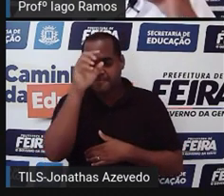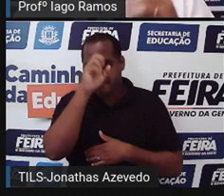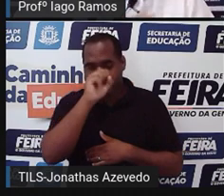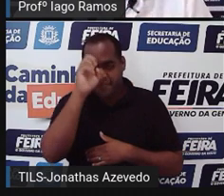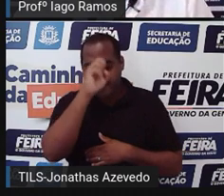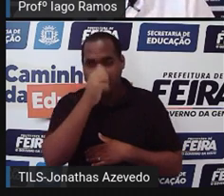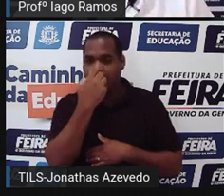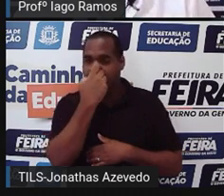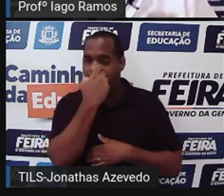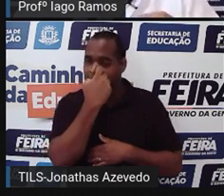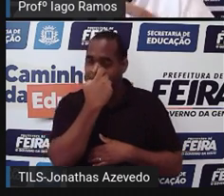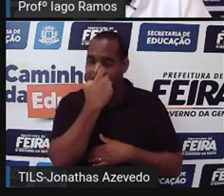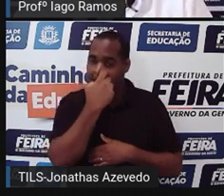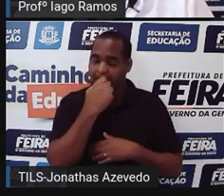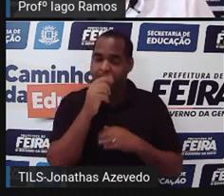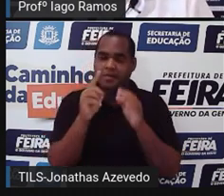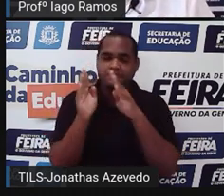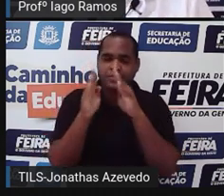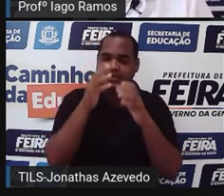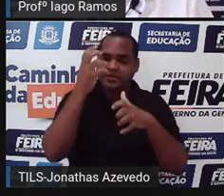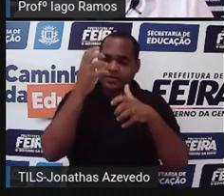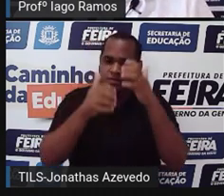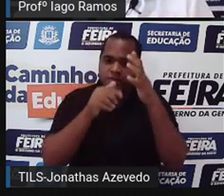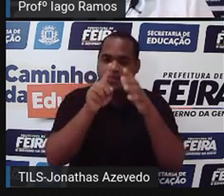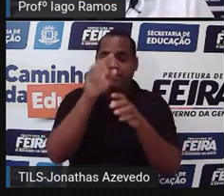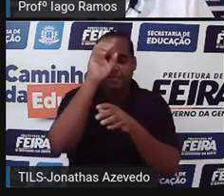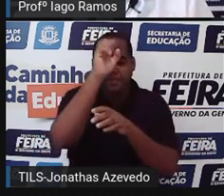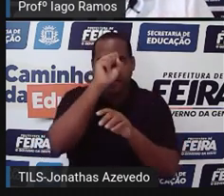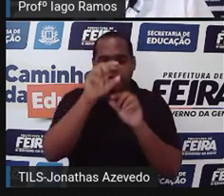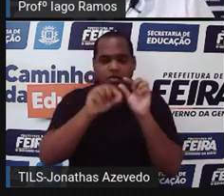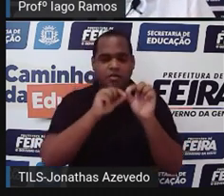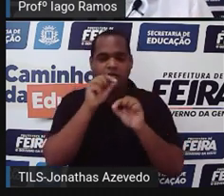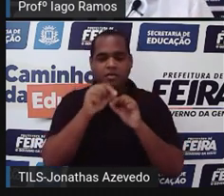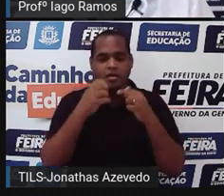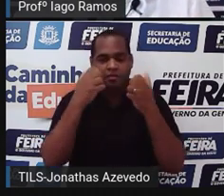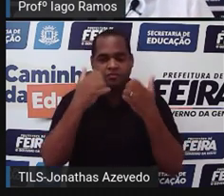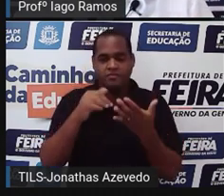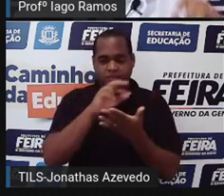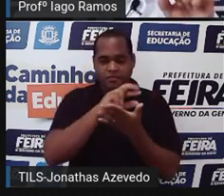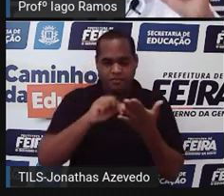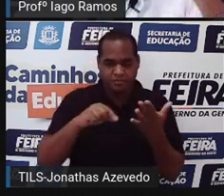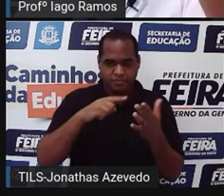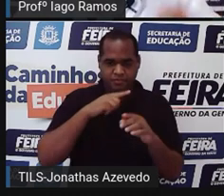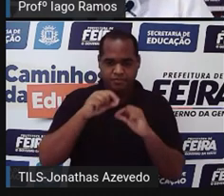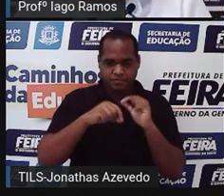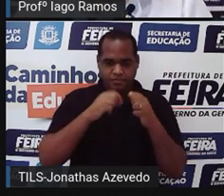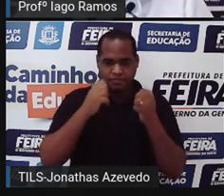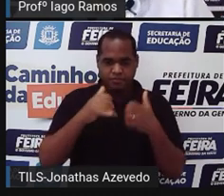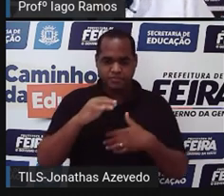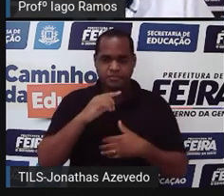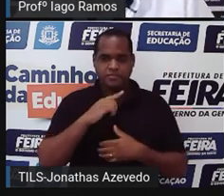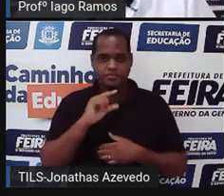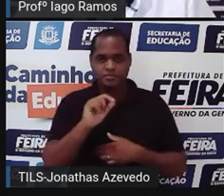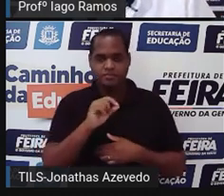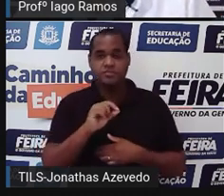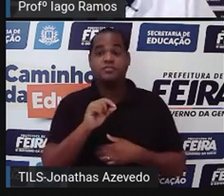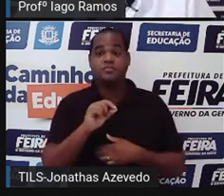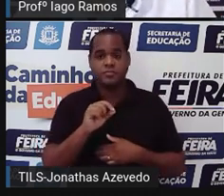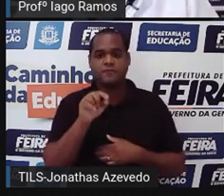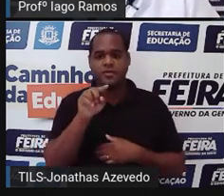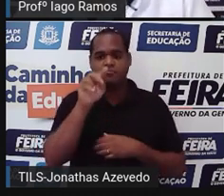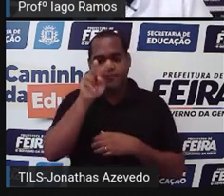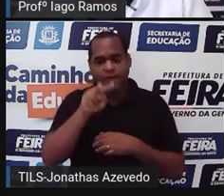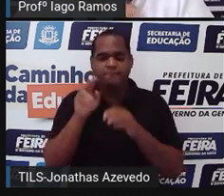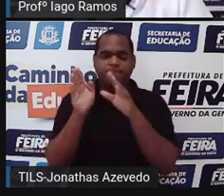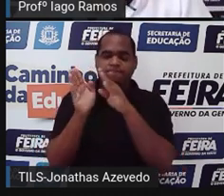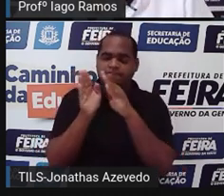pequeno comentário contando o que você aprendeu nessa aula. Depois que você escrever, você mesmo lê, né? Para